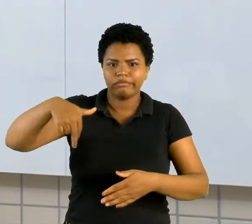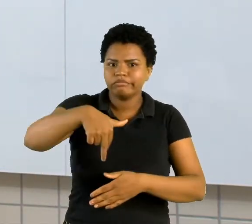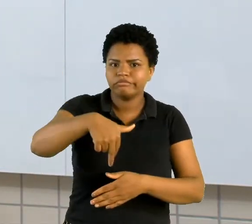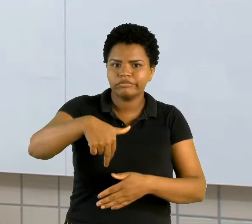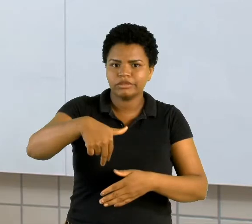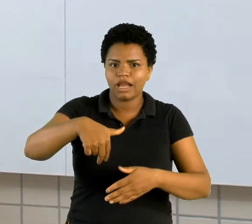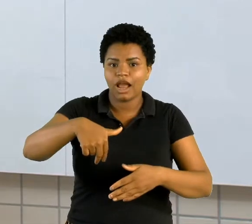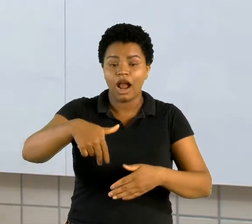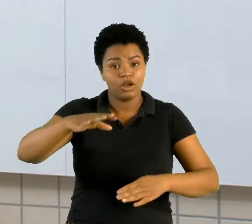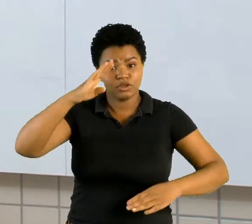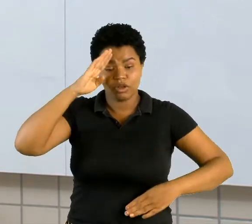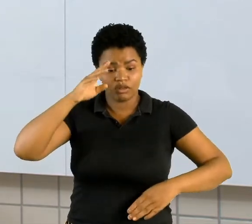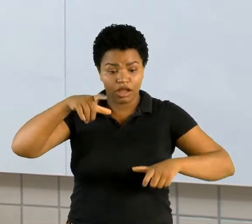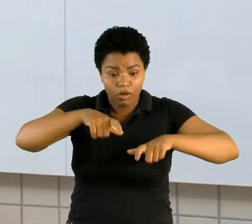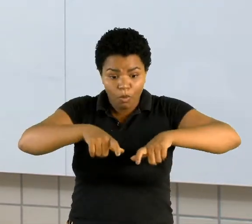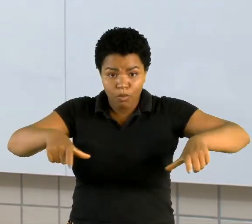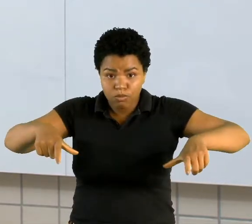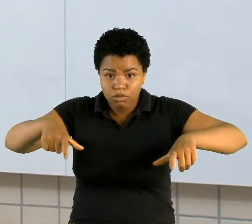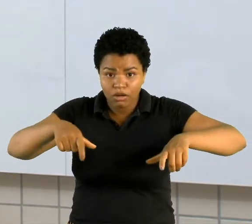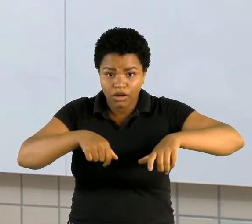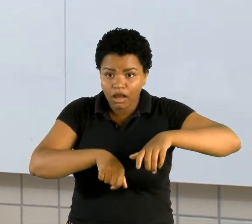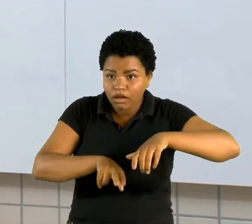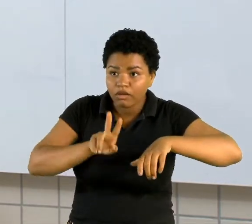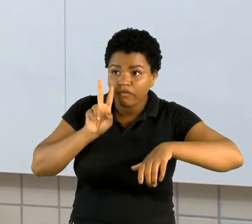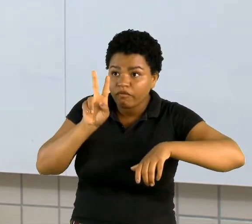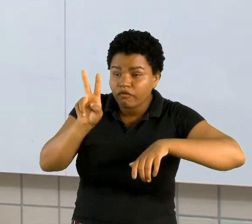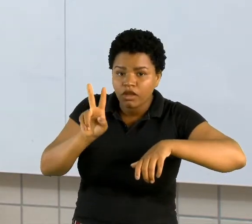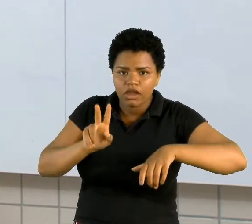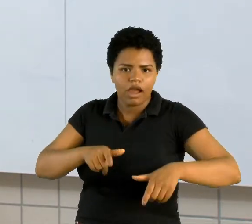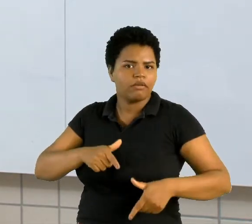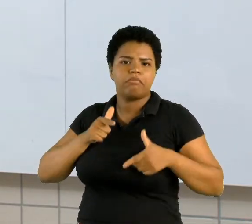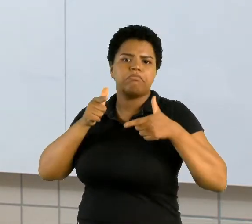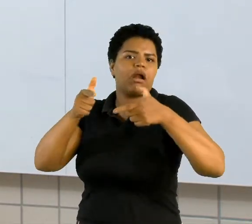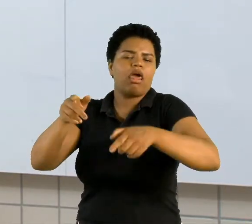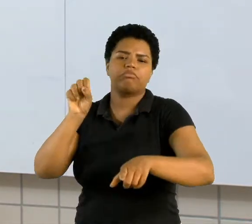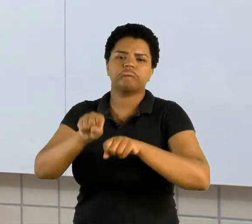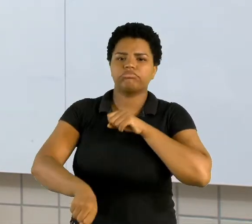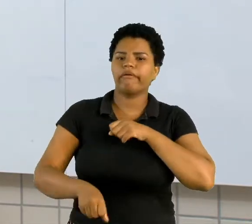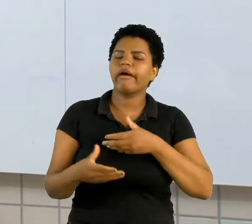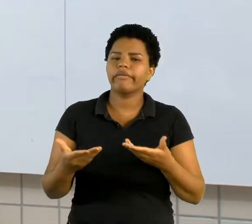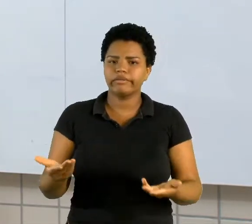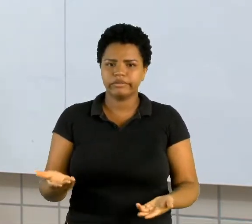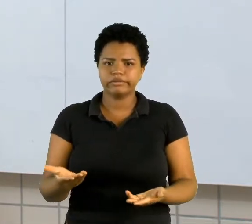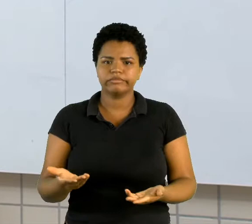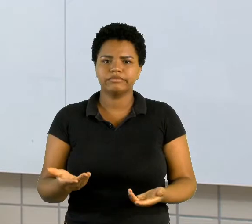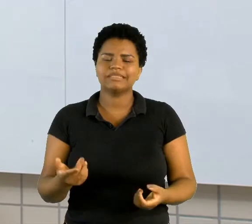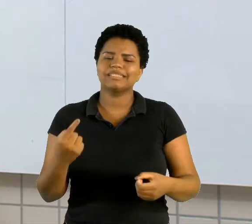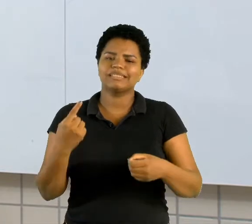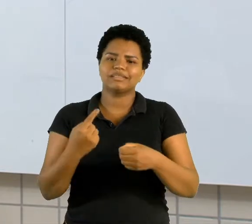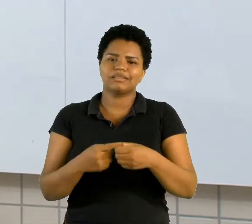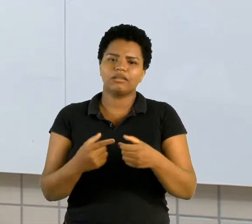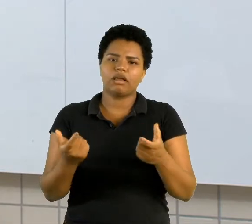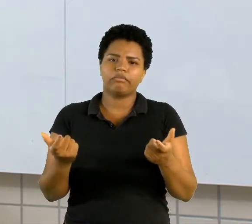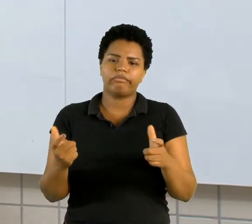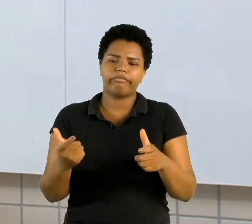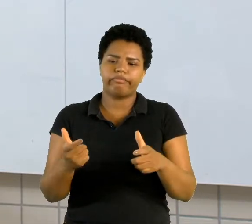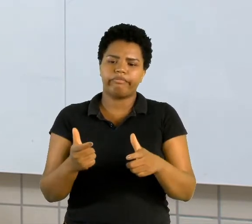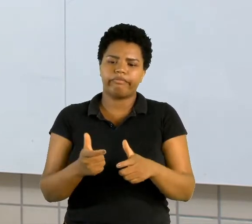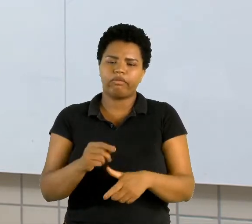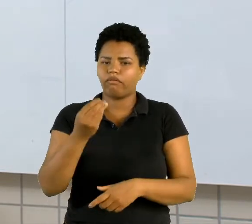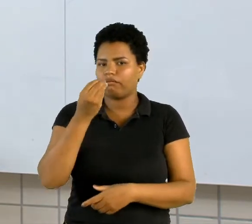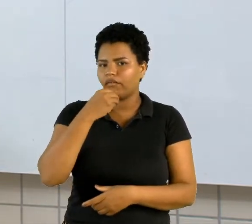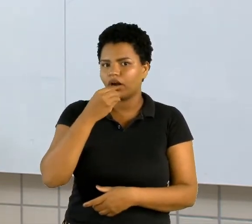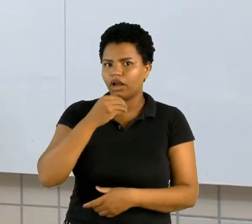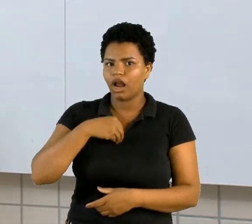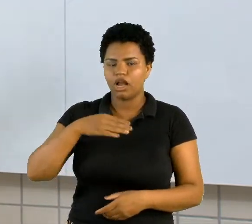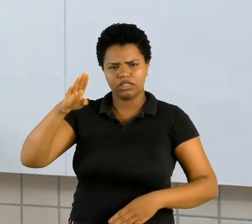trincheira, rapidamente acertavam e eliminavam o inimigo. A cidade ia sendo enfraquecida, os soldados entravam, dominavam